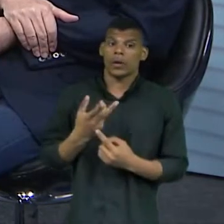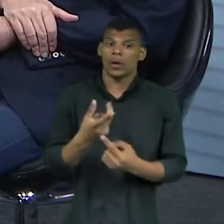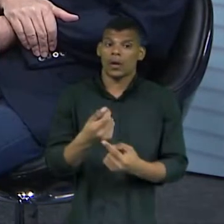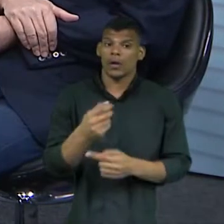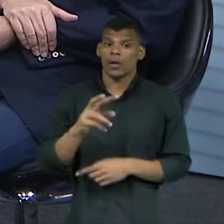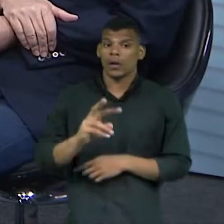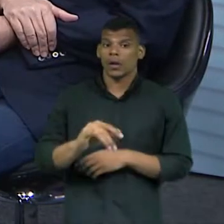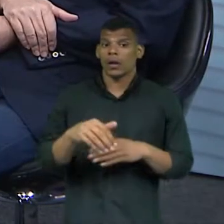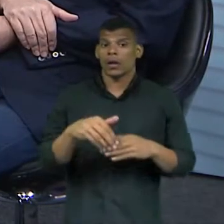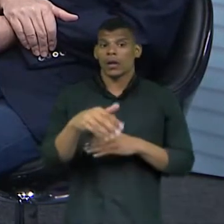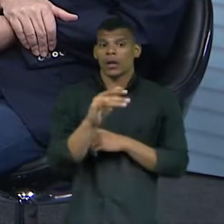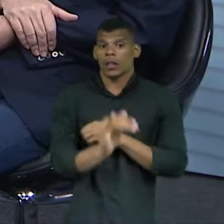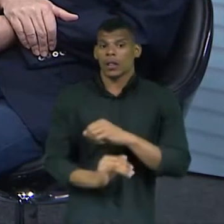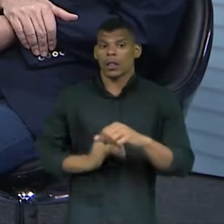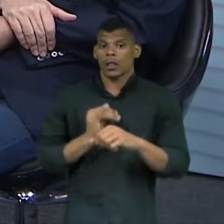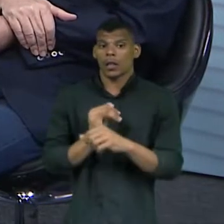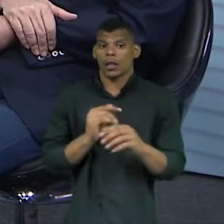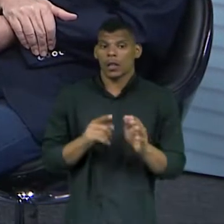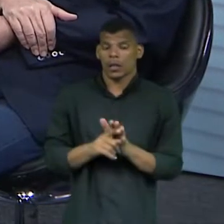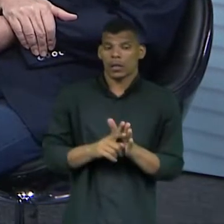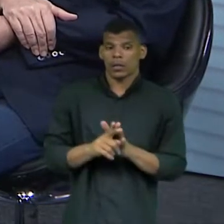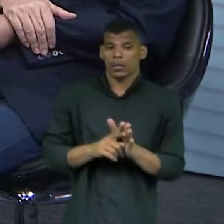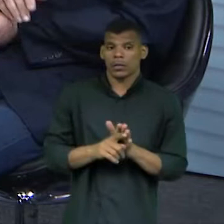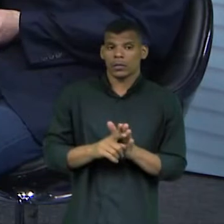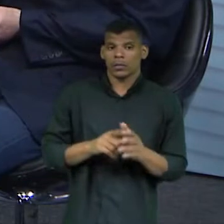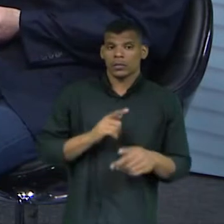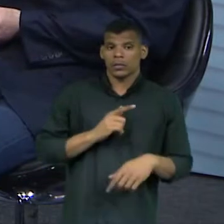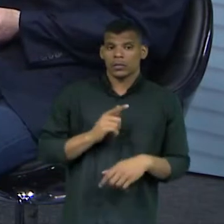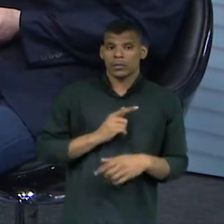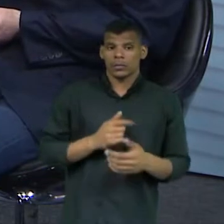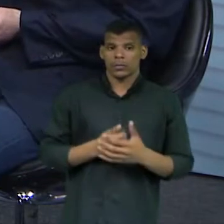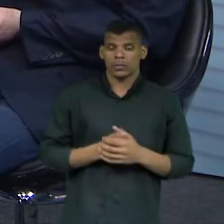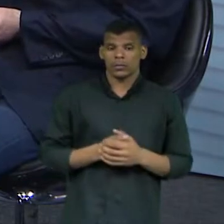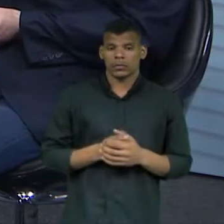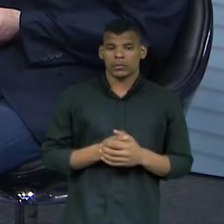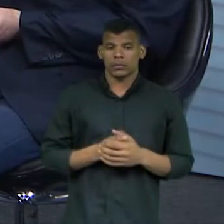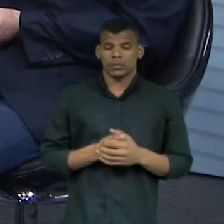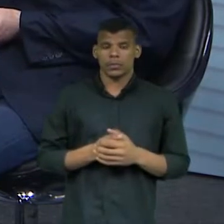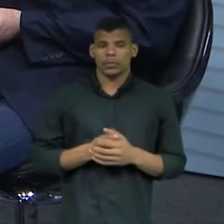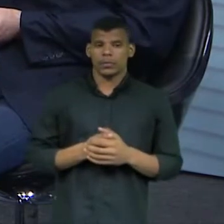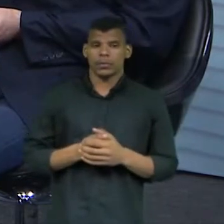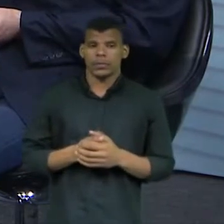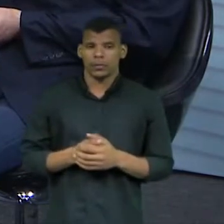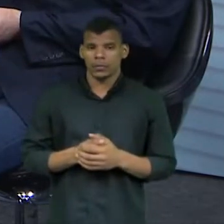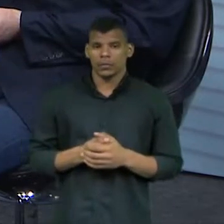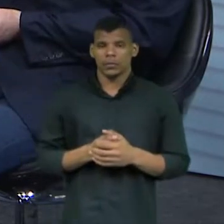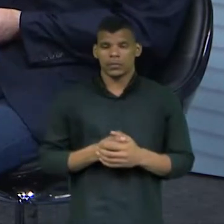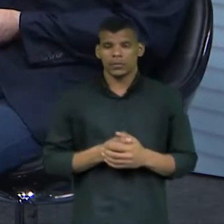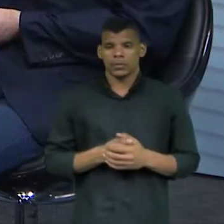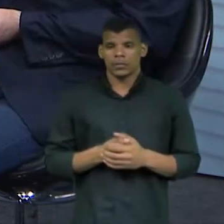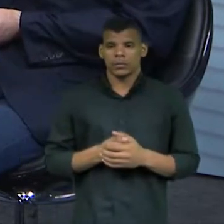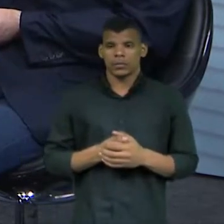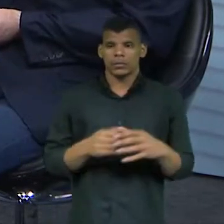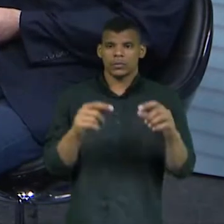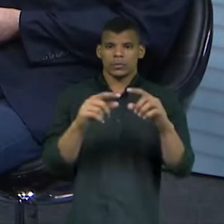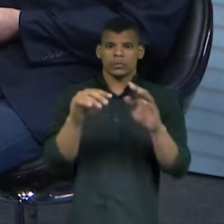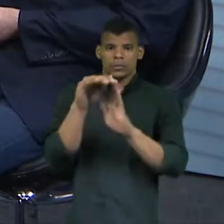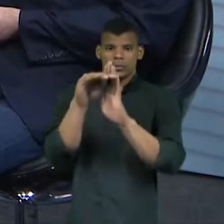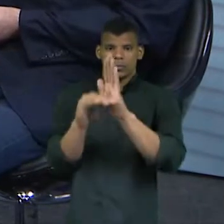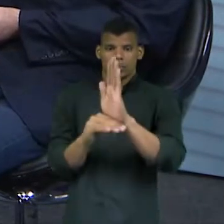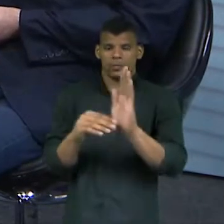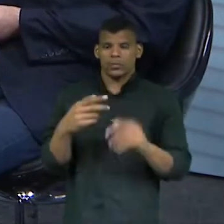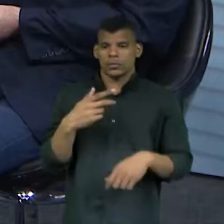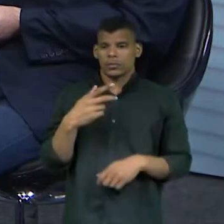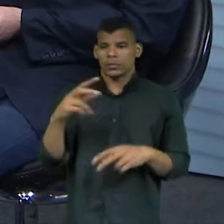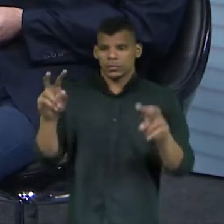bom, internacional de pesquisa. Vamos já falar sobre isso aqui. Eu anotei isso aqui. o seminário internacional, que eu já fiz um programa sobre Já, já falamos sobre